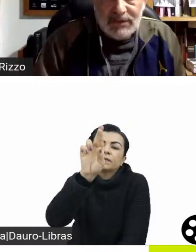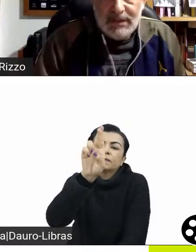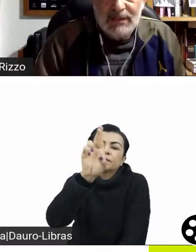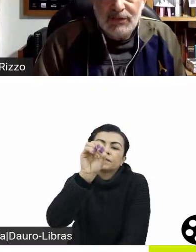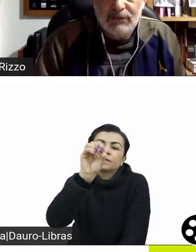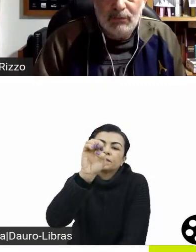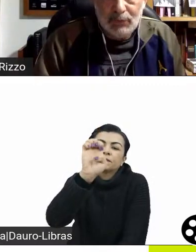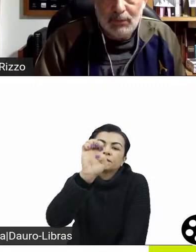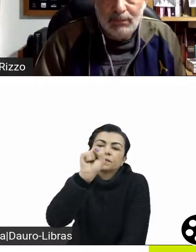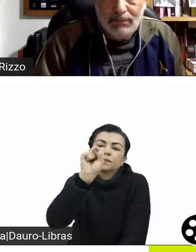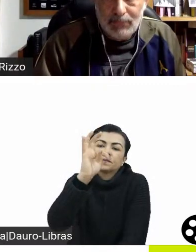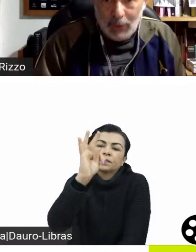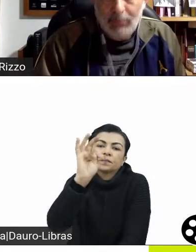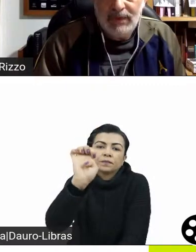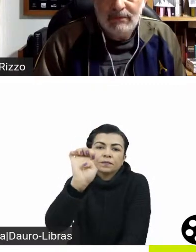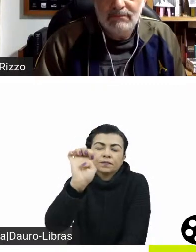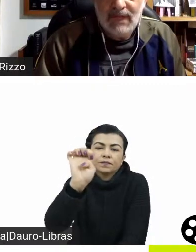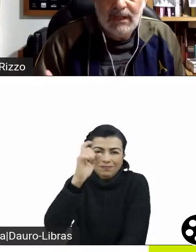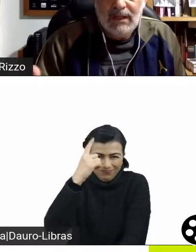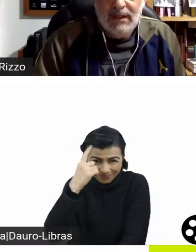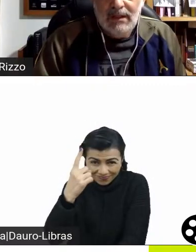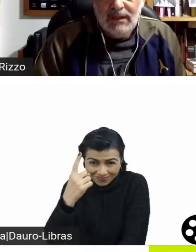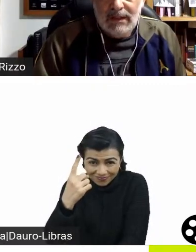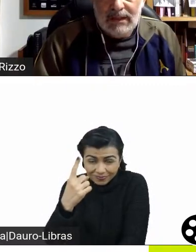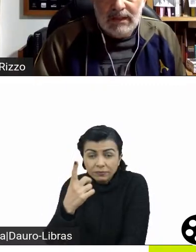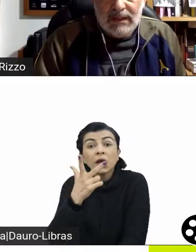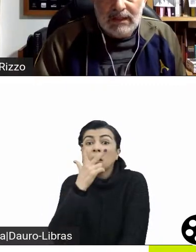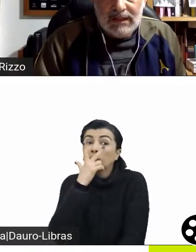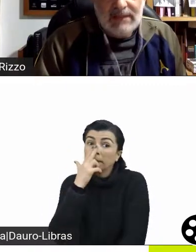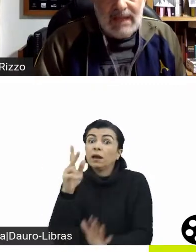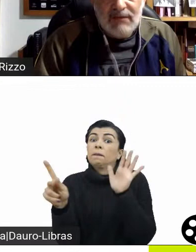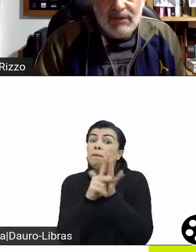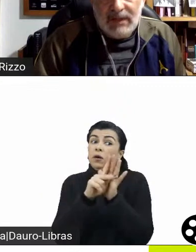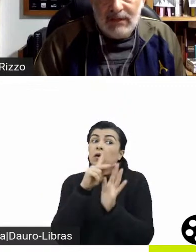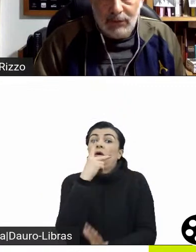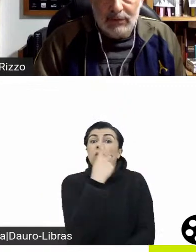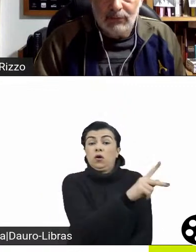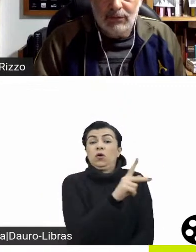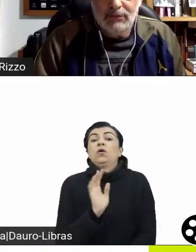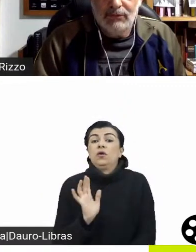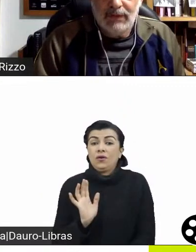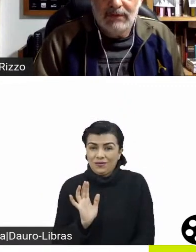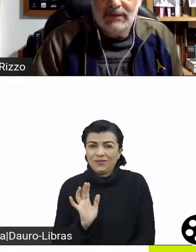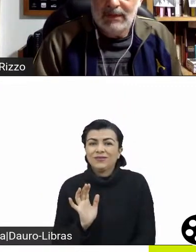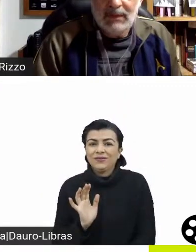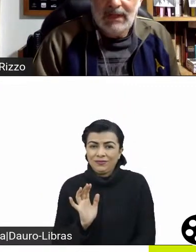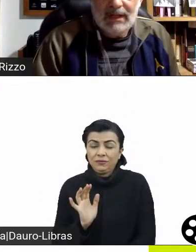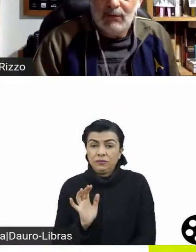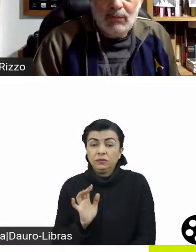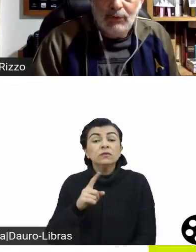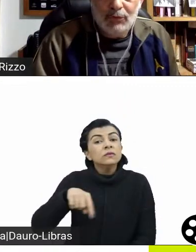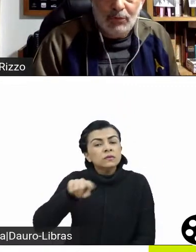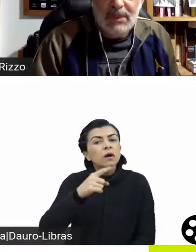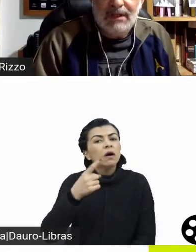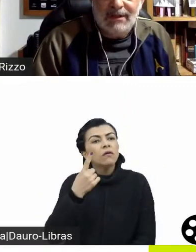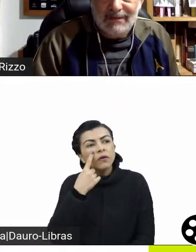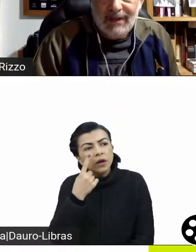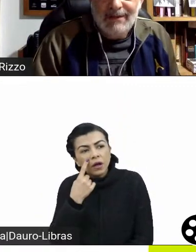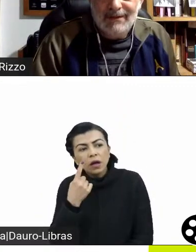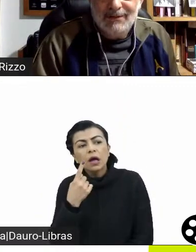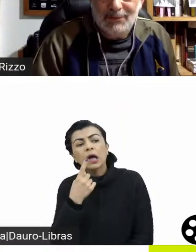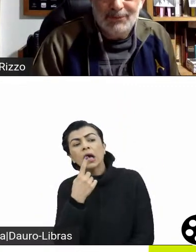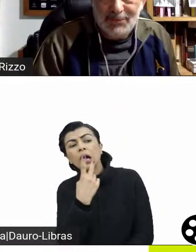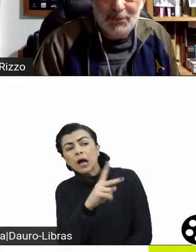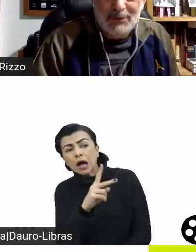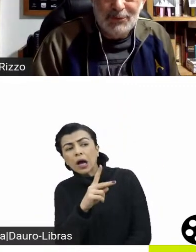altamente criativa, muito própria, que tem a ver, entre outras coisas, com o fato de trabalhar lá com uma autonomia,